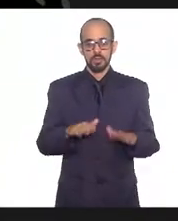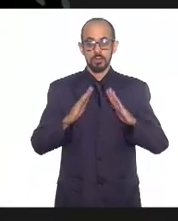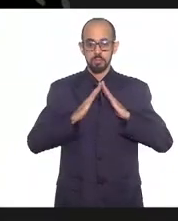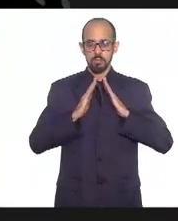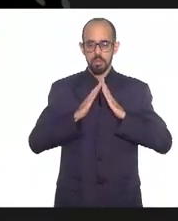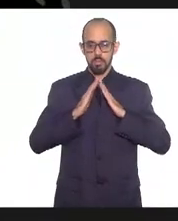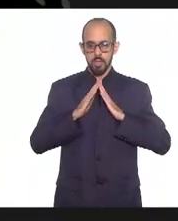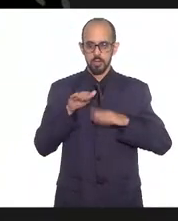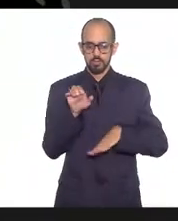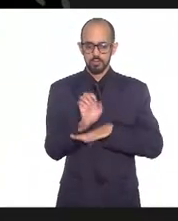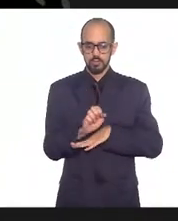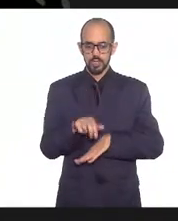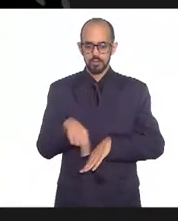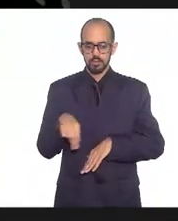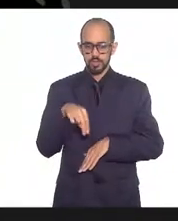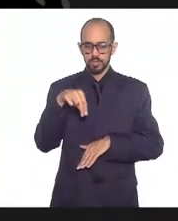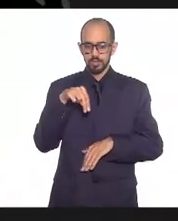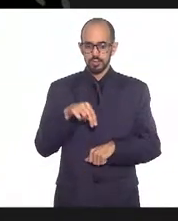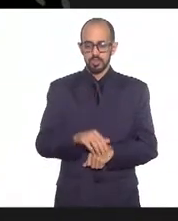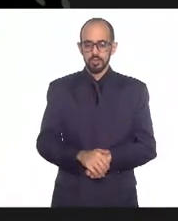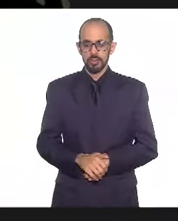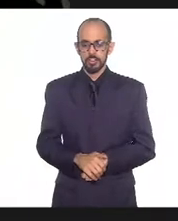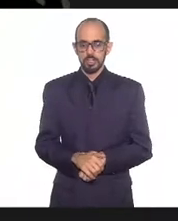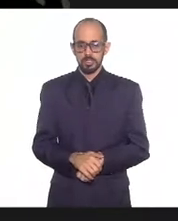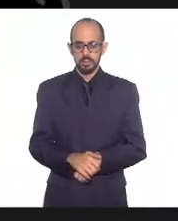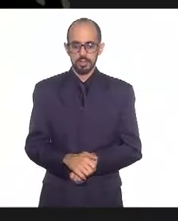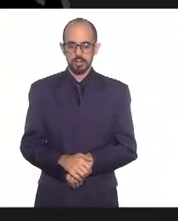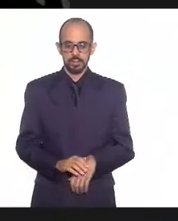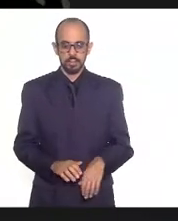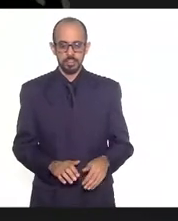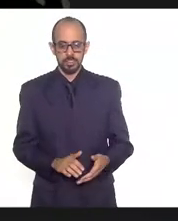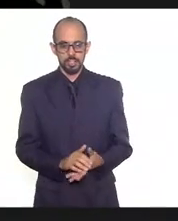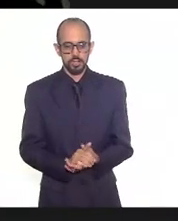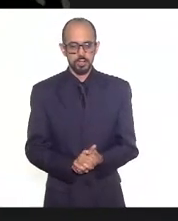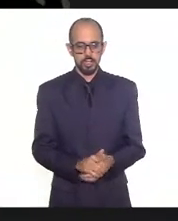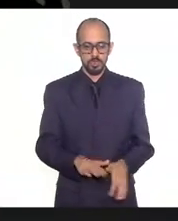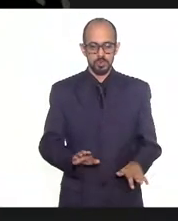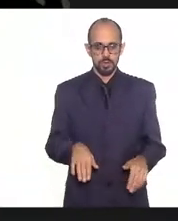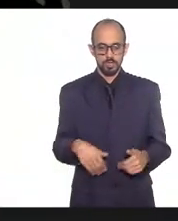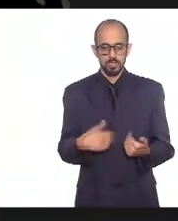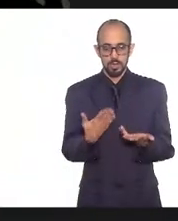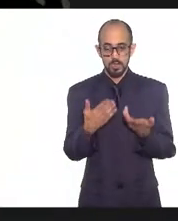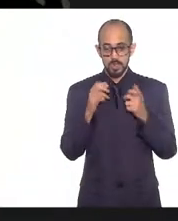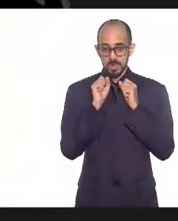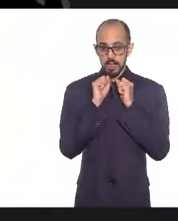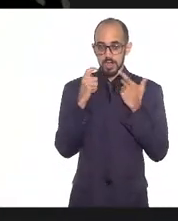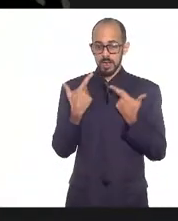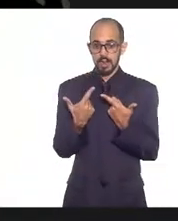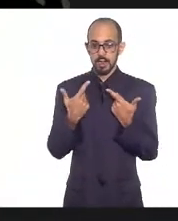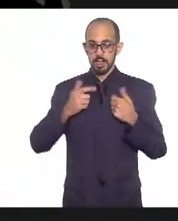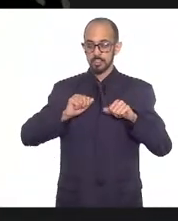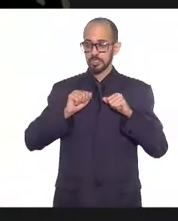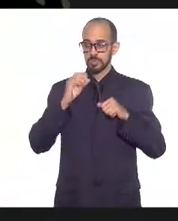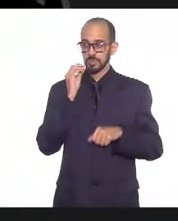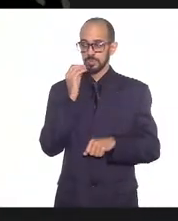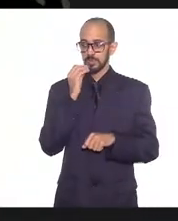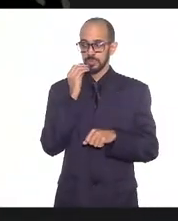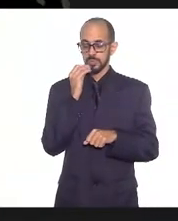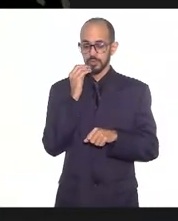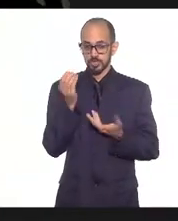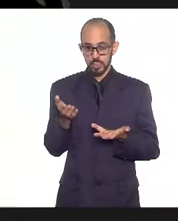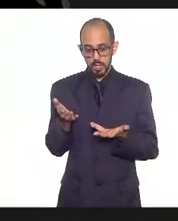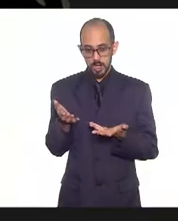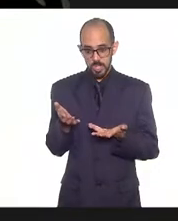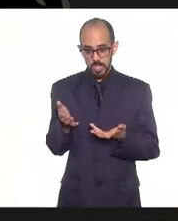nos estados do Nordeste. Essa é uma iniciativa que a LERJ poderia, por exemplo, estar provocando ao